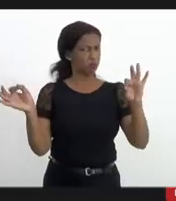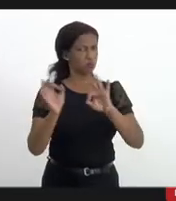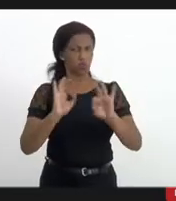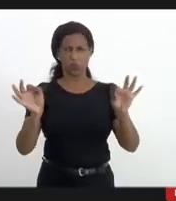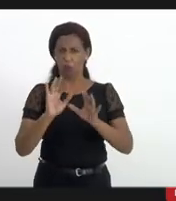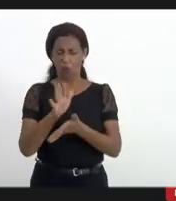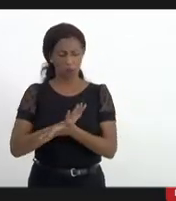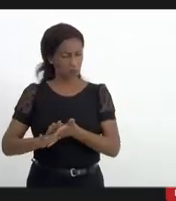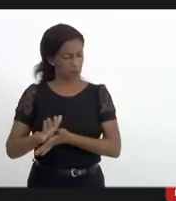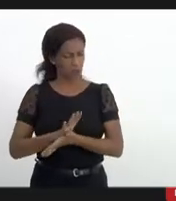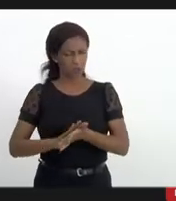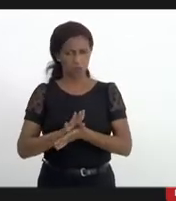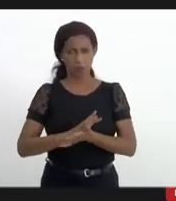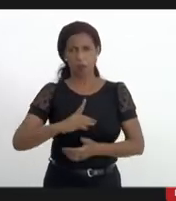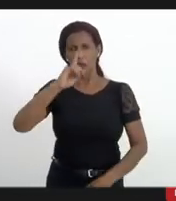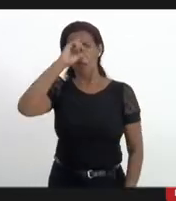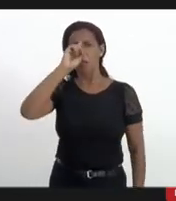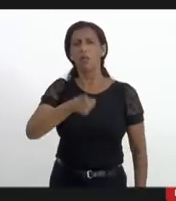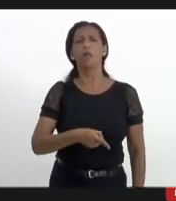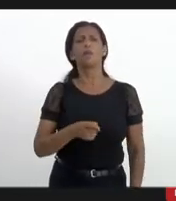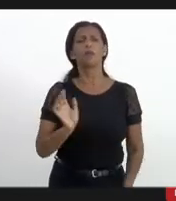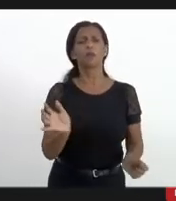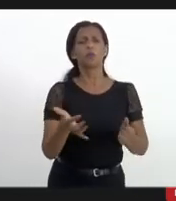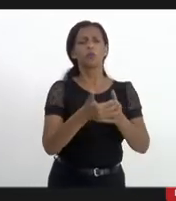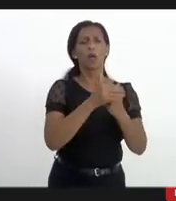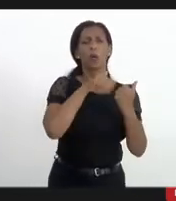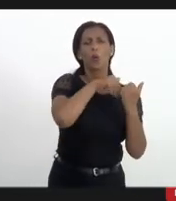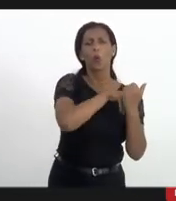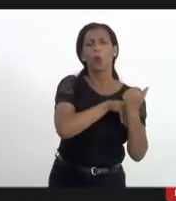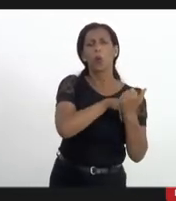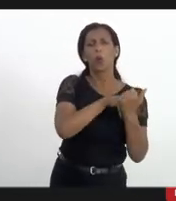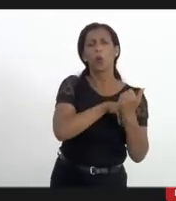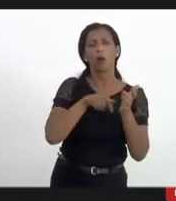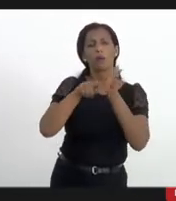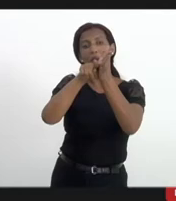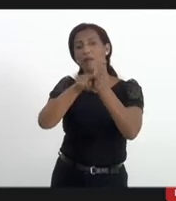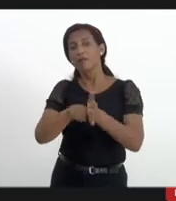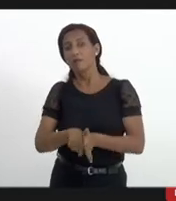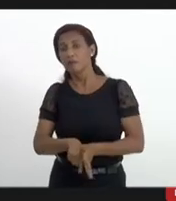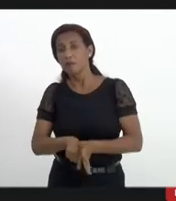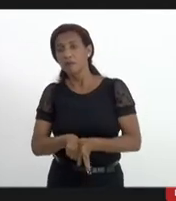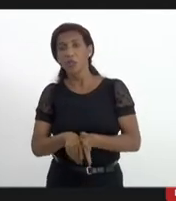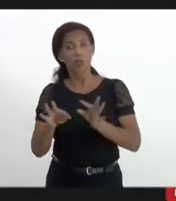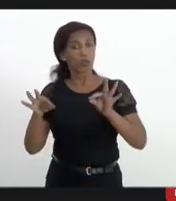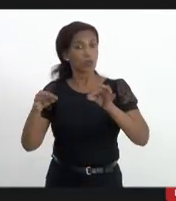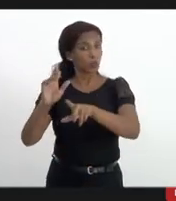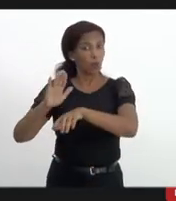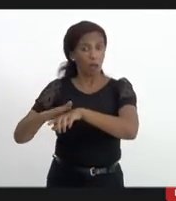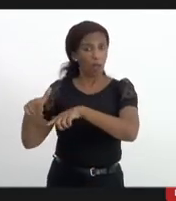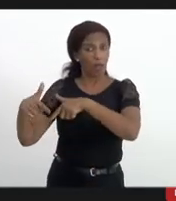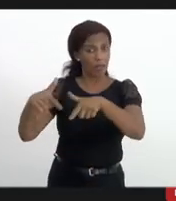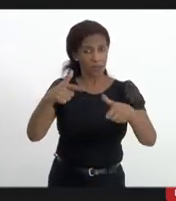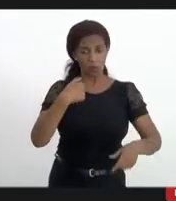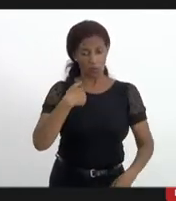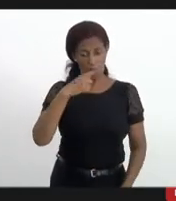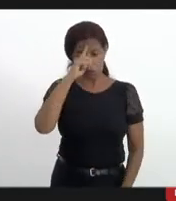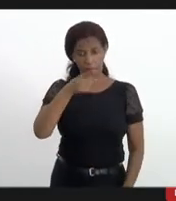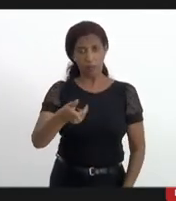sigiloso. quem determinou o sigilo dessa investigação e de todas as operações que a gente realiza sou eu.